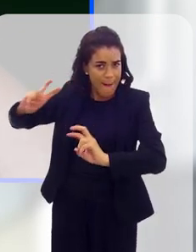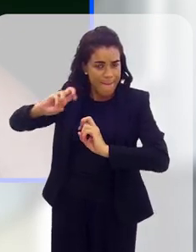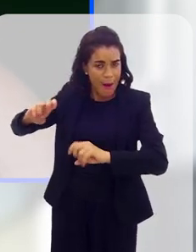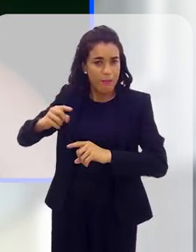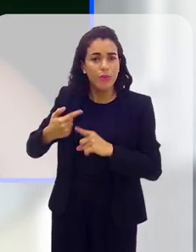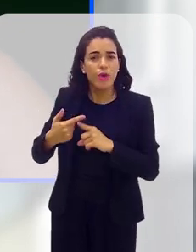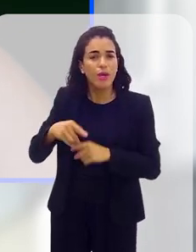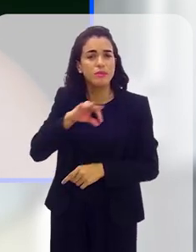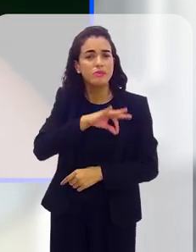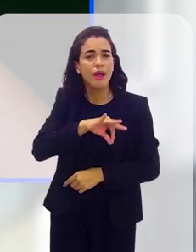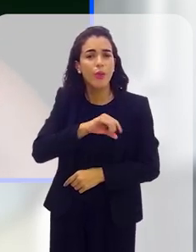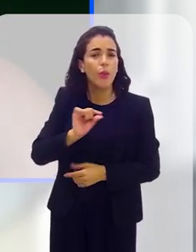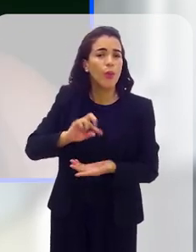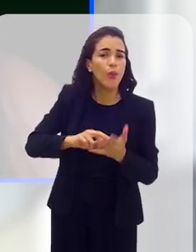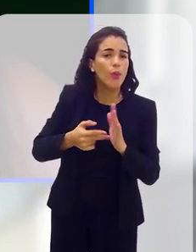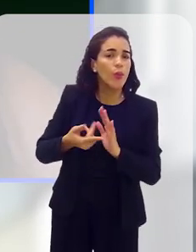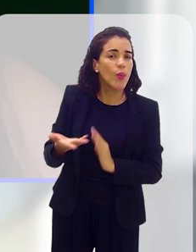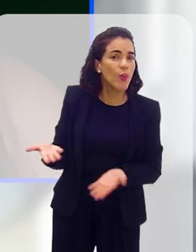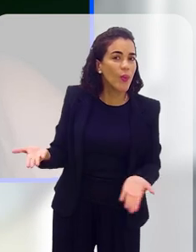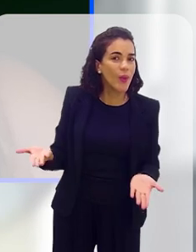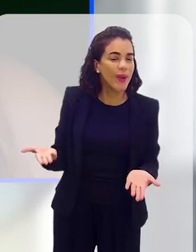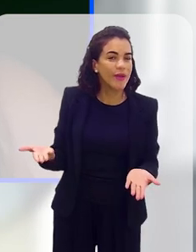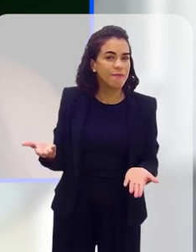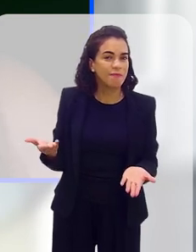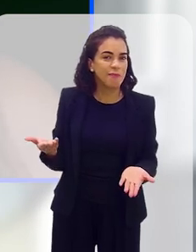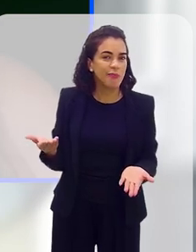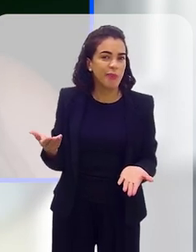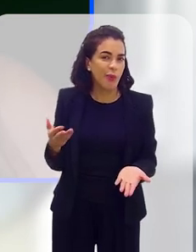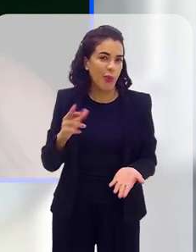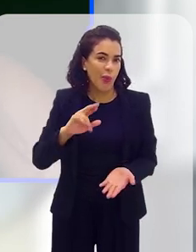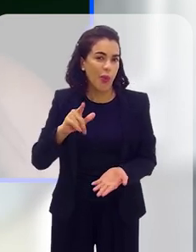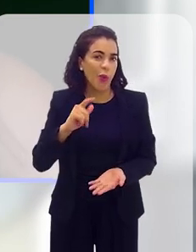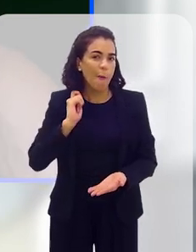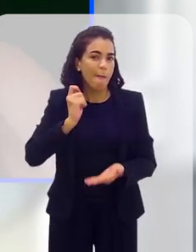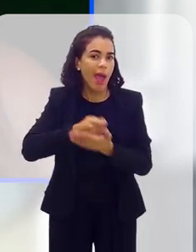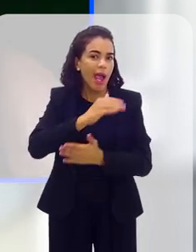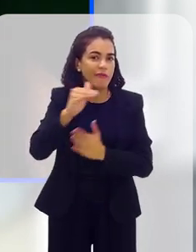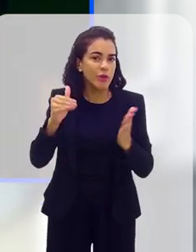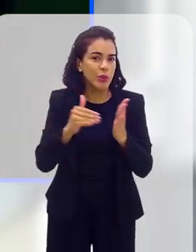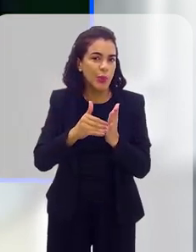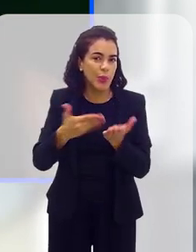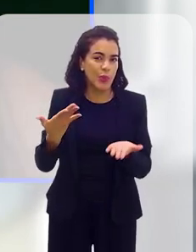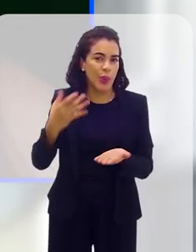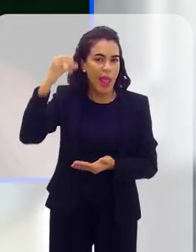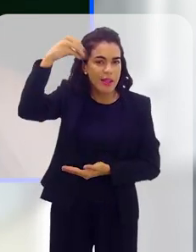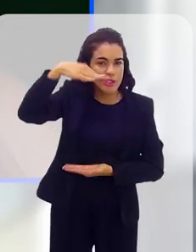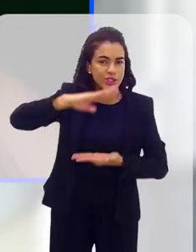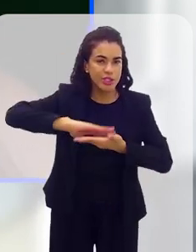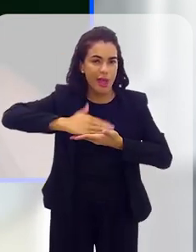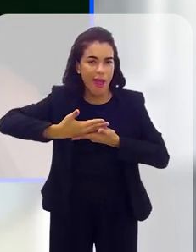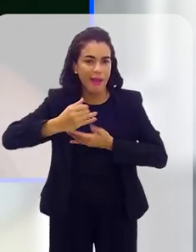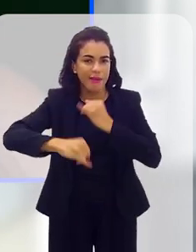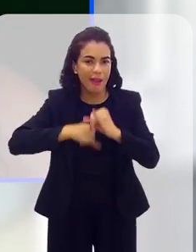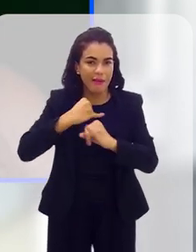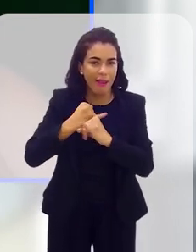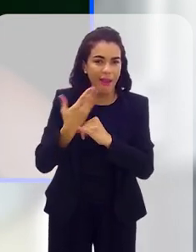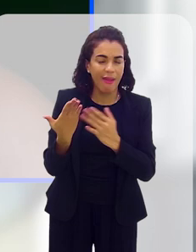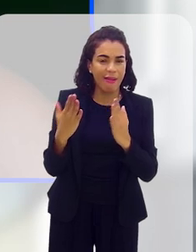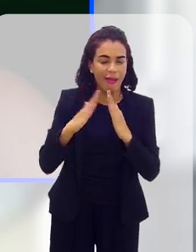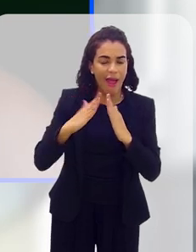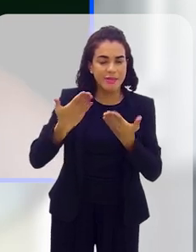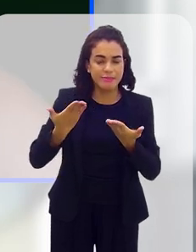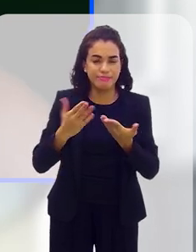desgraça, porque o que eu receberia ia ser o quê? Acho que não cobriria nem as despesas que eu ia ter para prestar aqueles serviços,